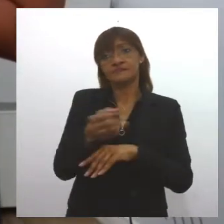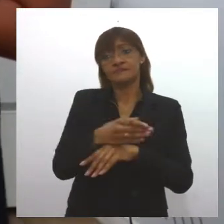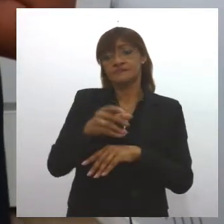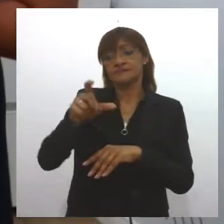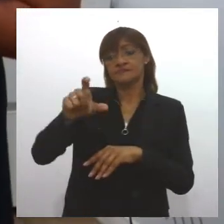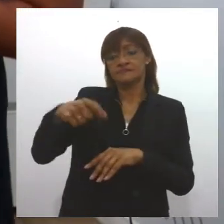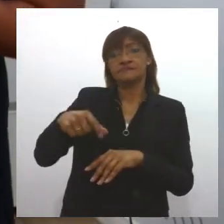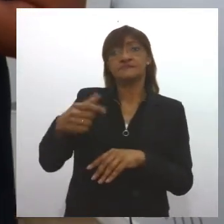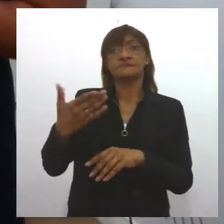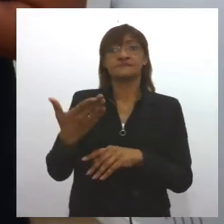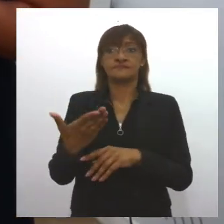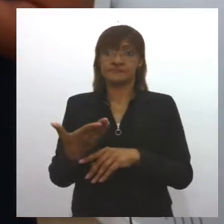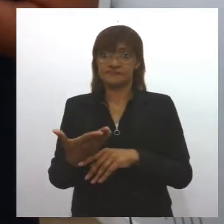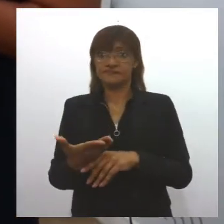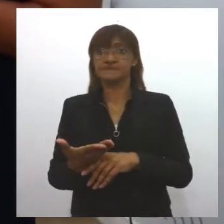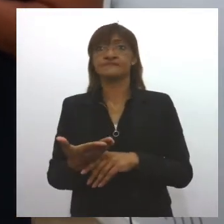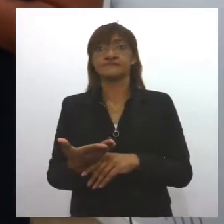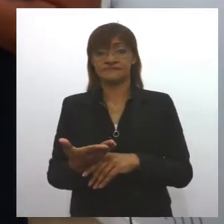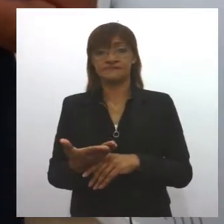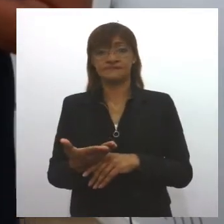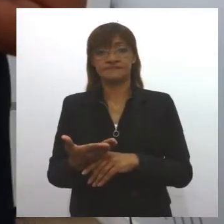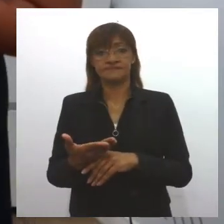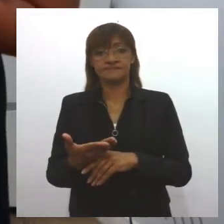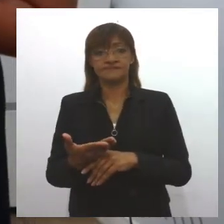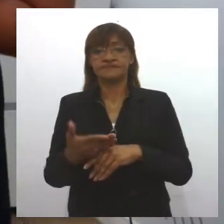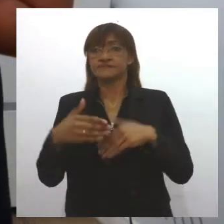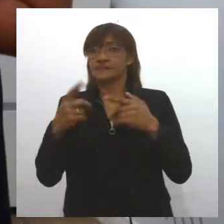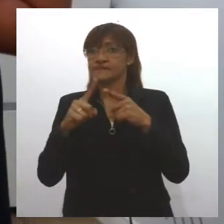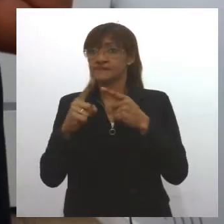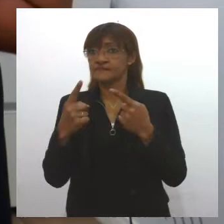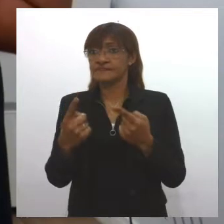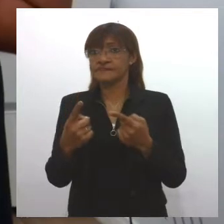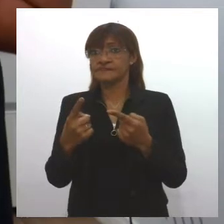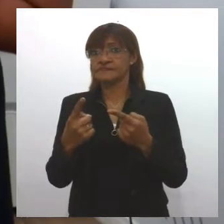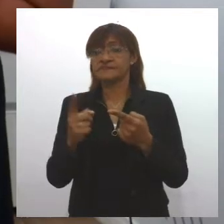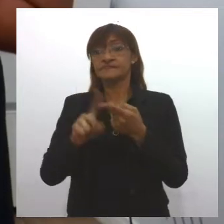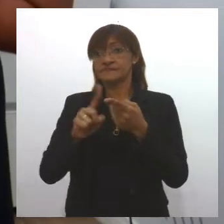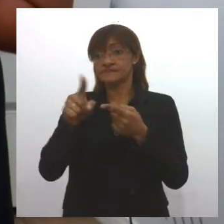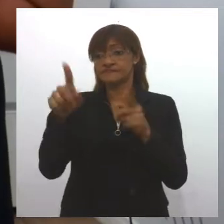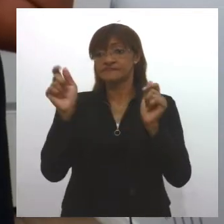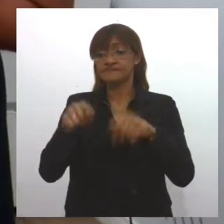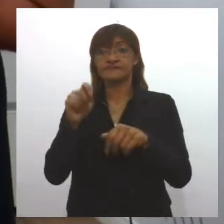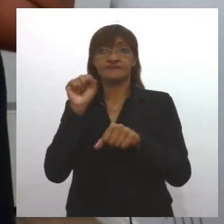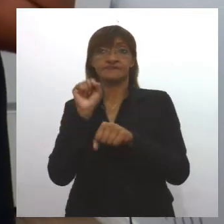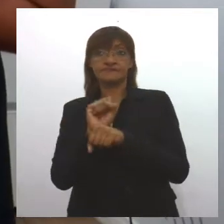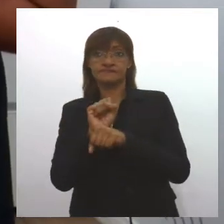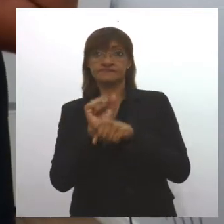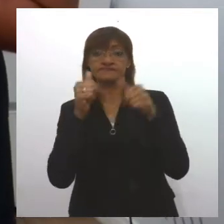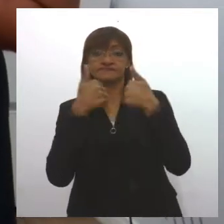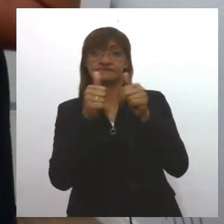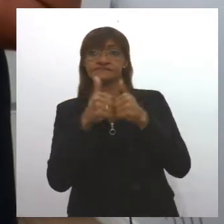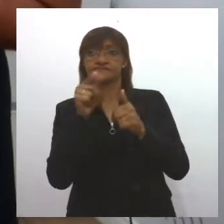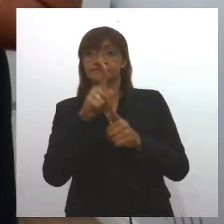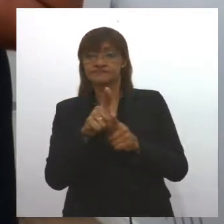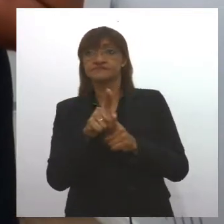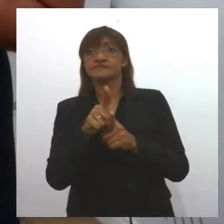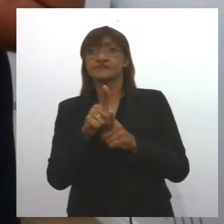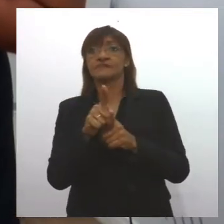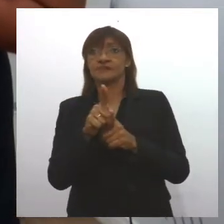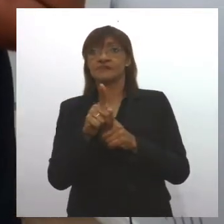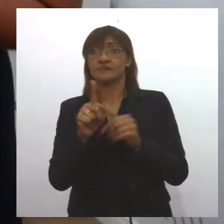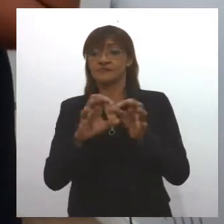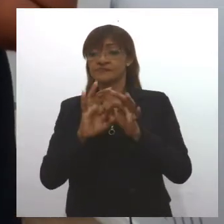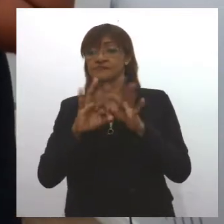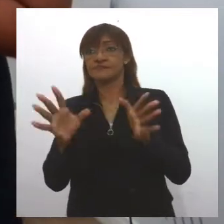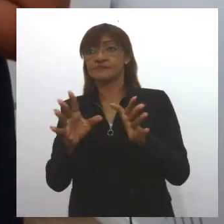que tem os validadores online, e atualizar o seu cartão. Ou aguardar aquela informação aí para o ônibus para você poder recarregar o seu cartão dentro do